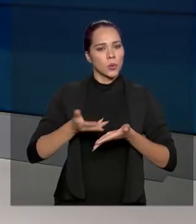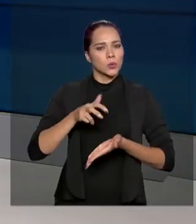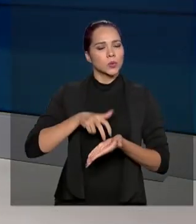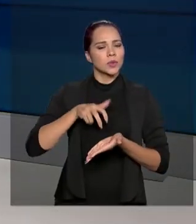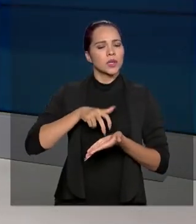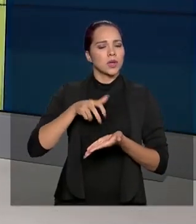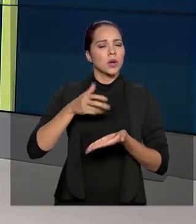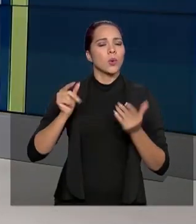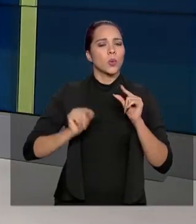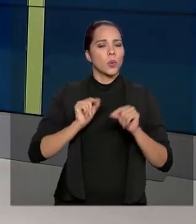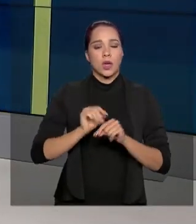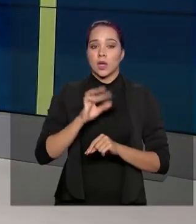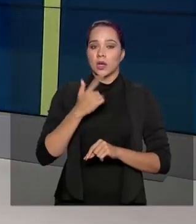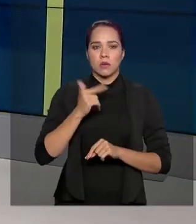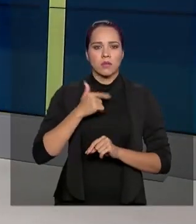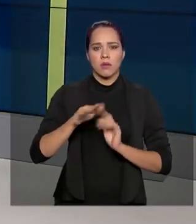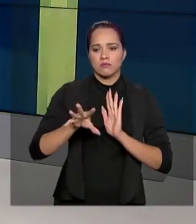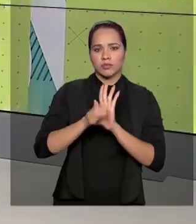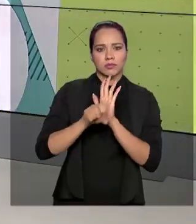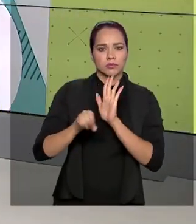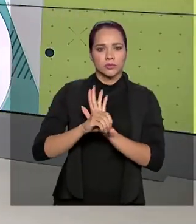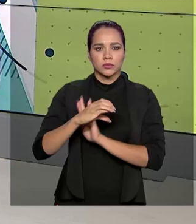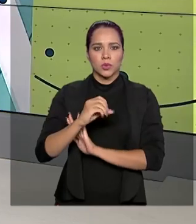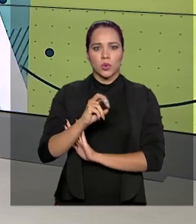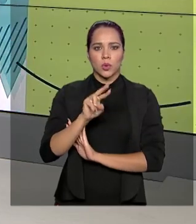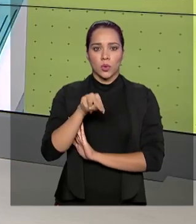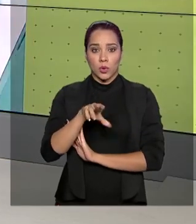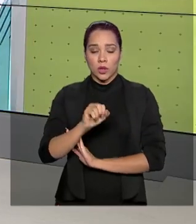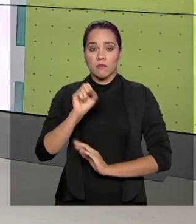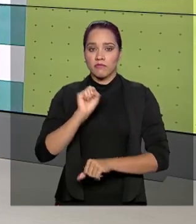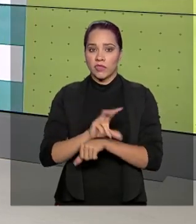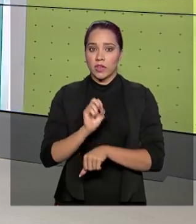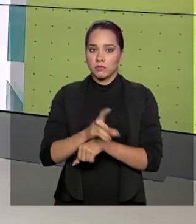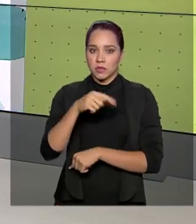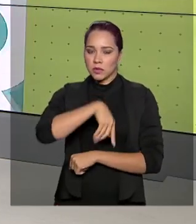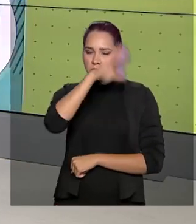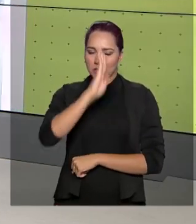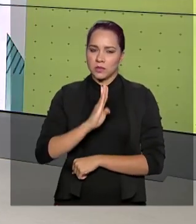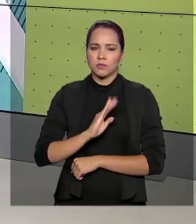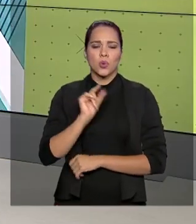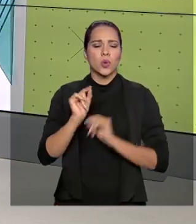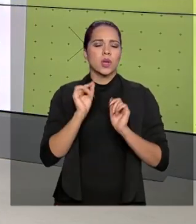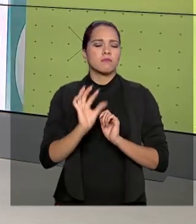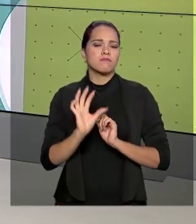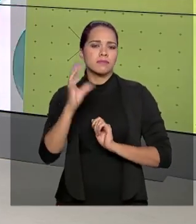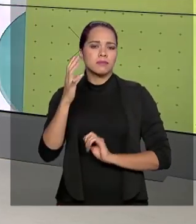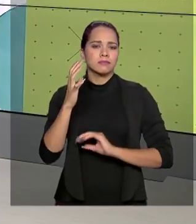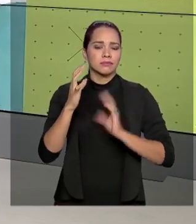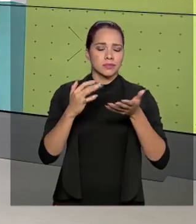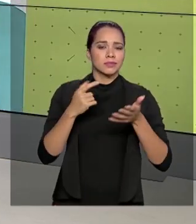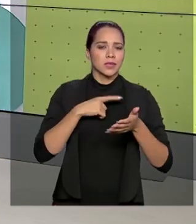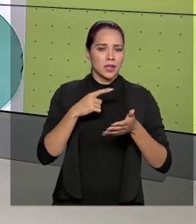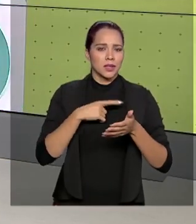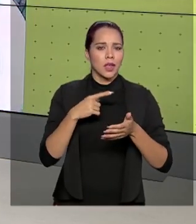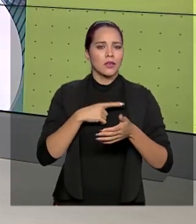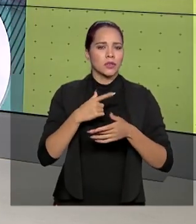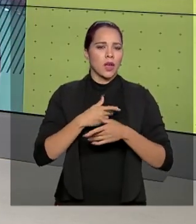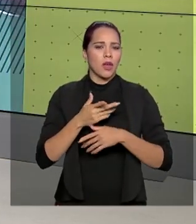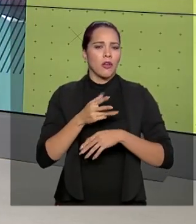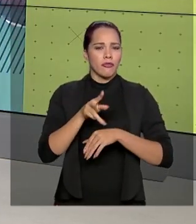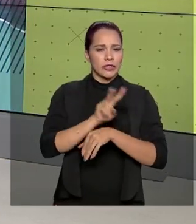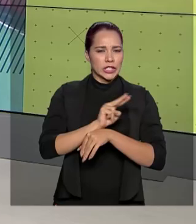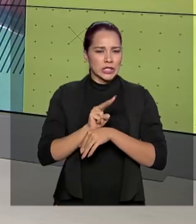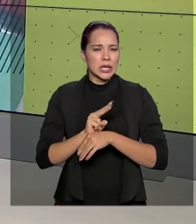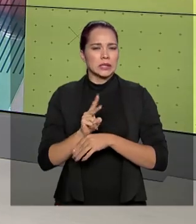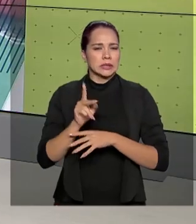-feira que não há infecção por coronavírus no Brasil. Os casos que foram relatados pela Vigilância Epidemiológica